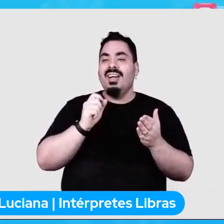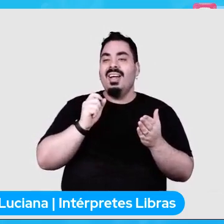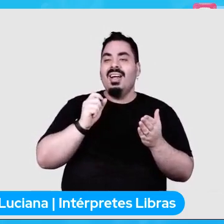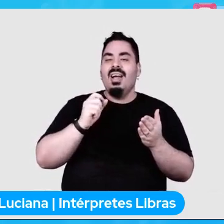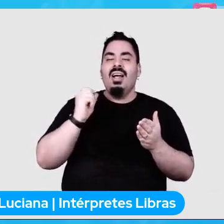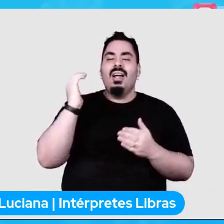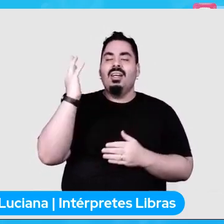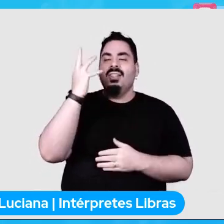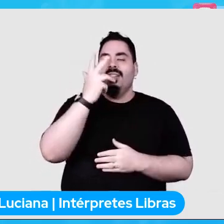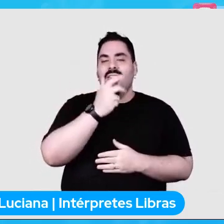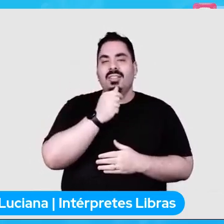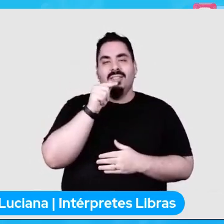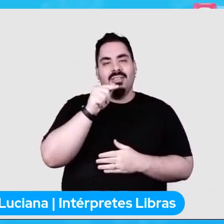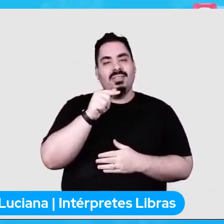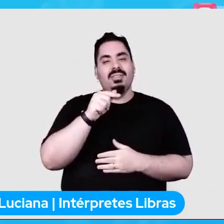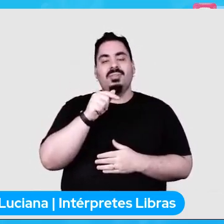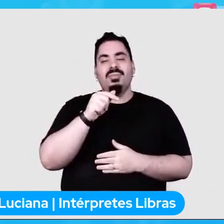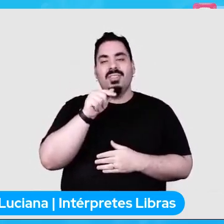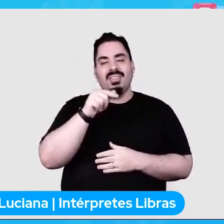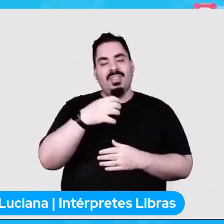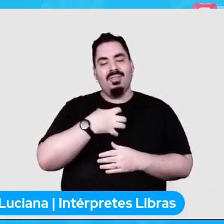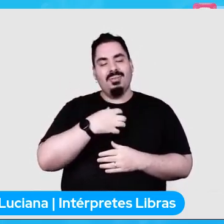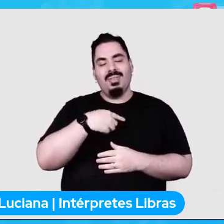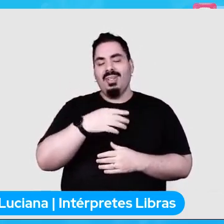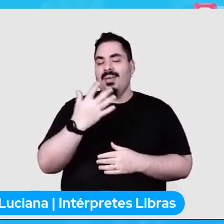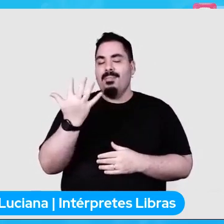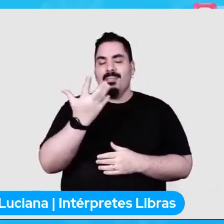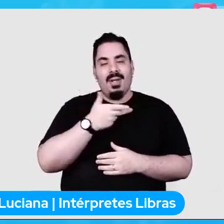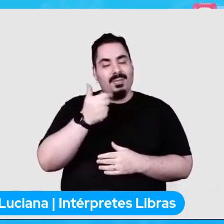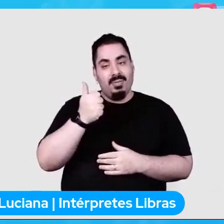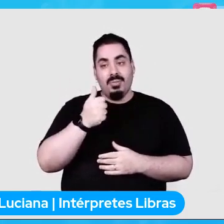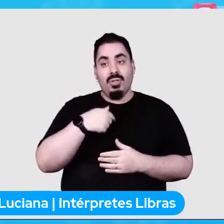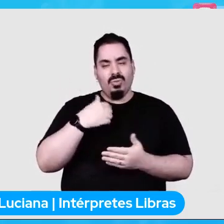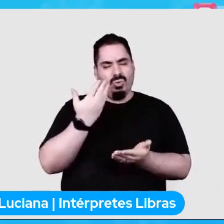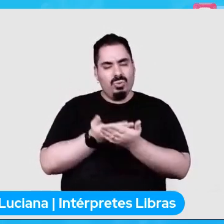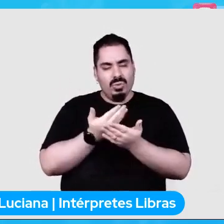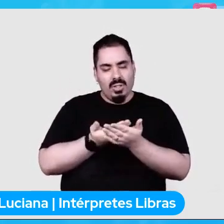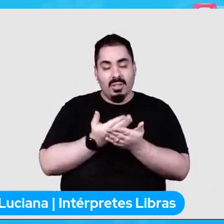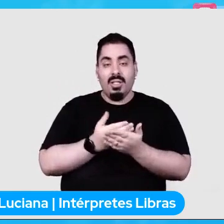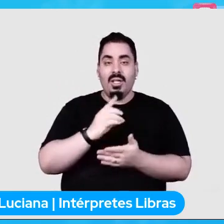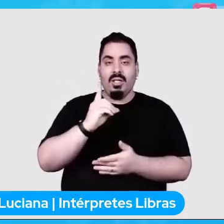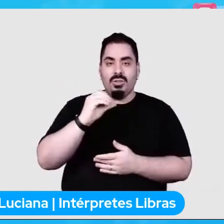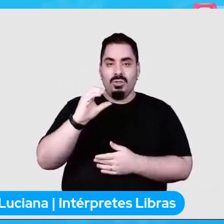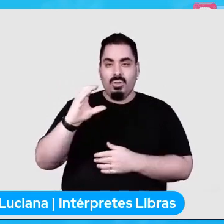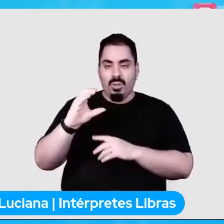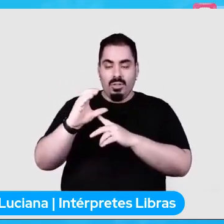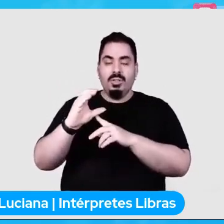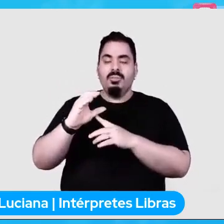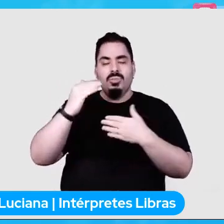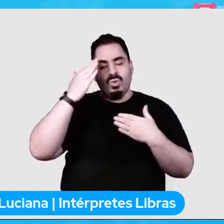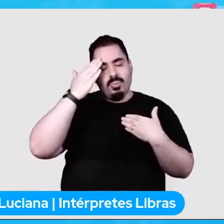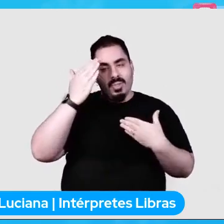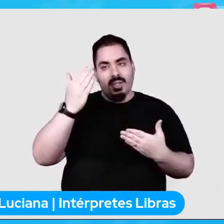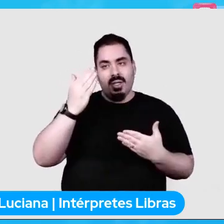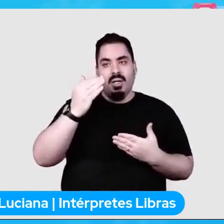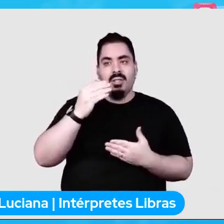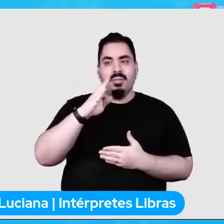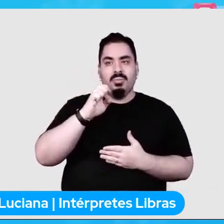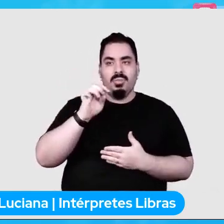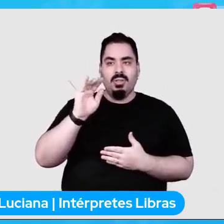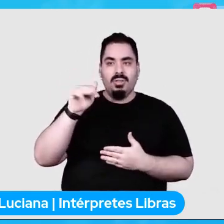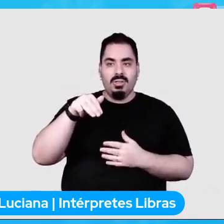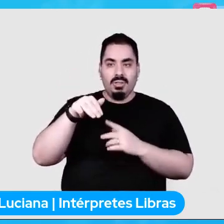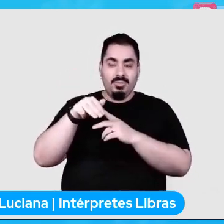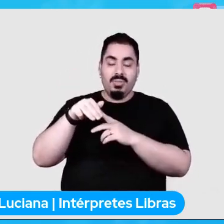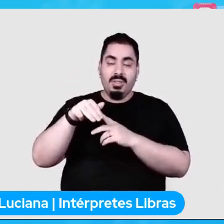vida né então eu vou estudar a doc muito obrigada Betinho e a Letícia falou valeu pela dica é